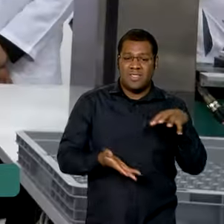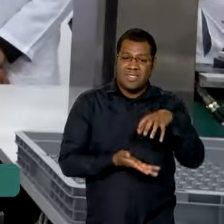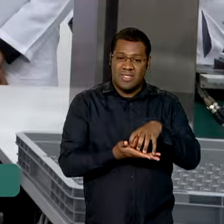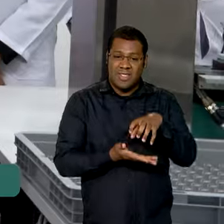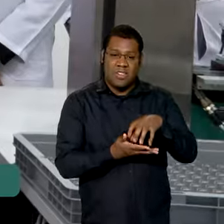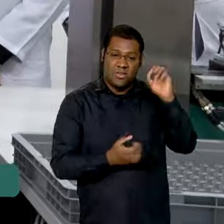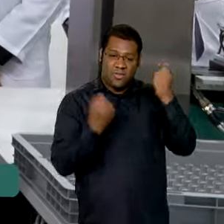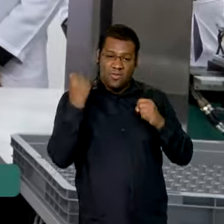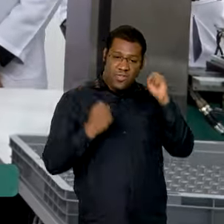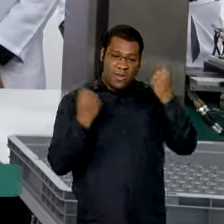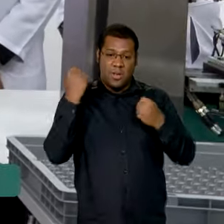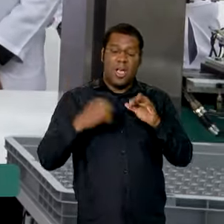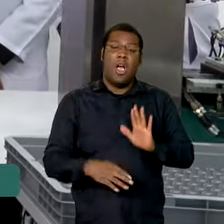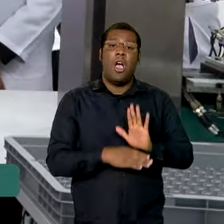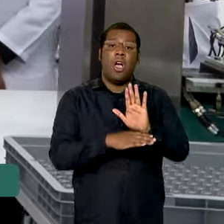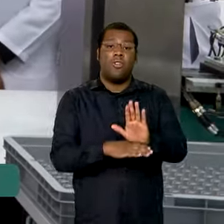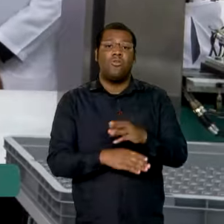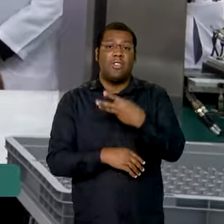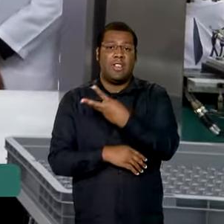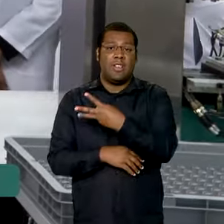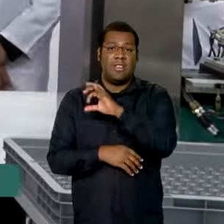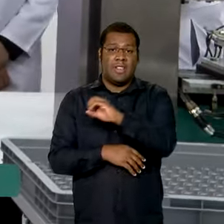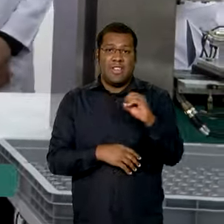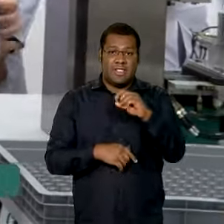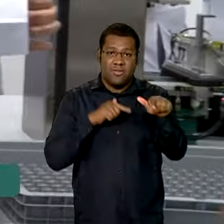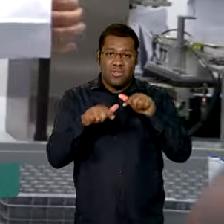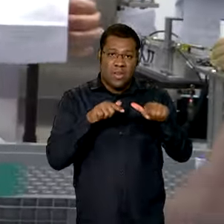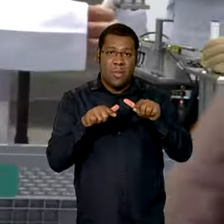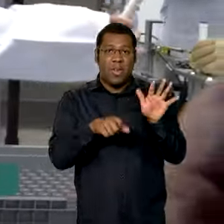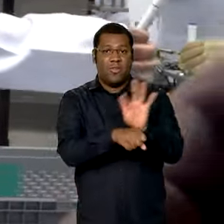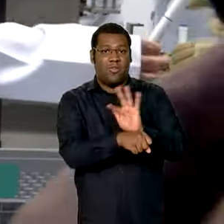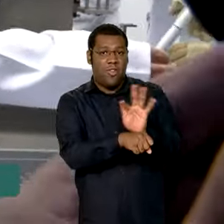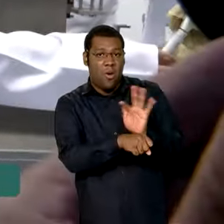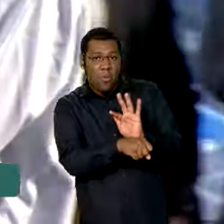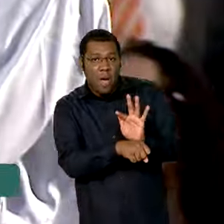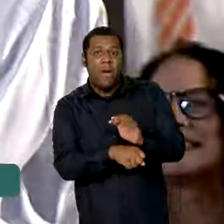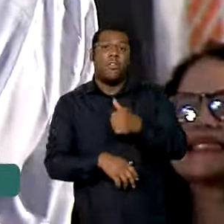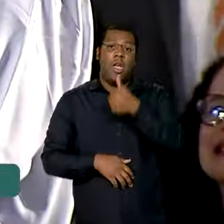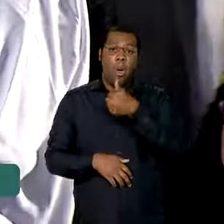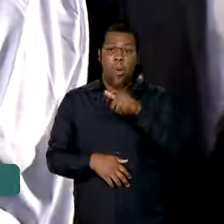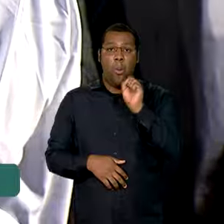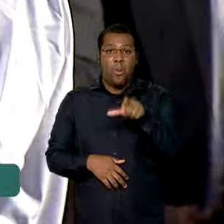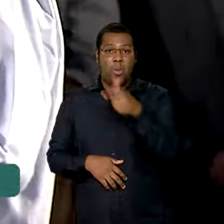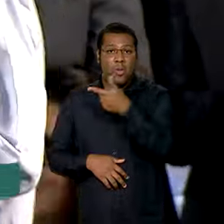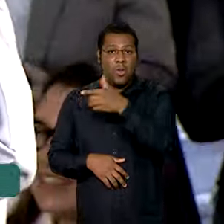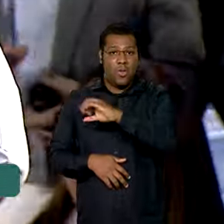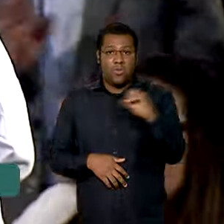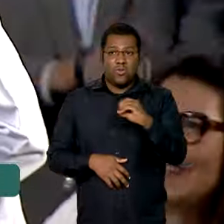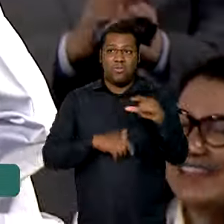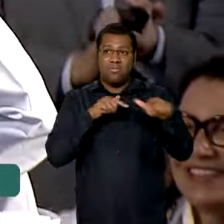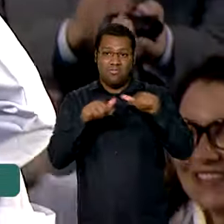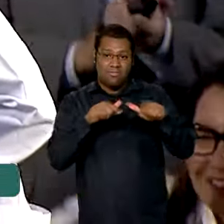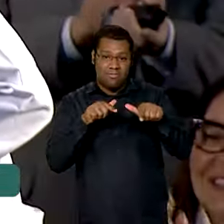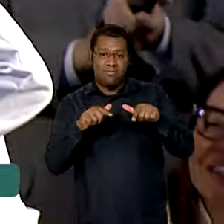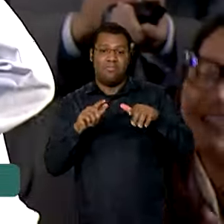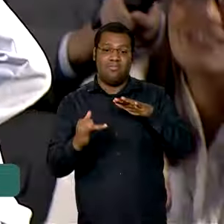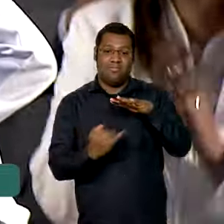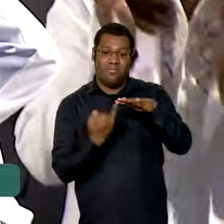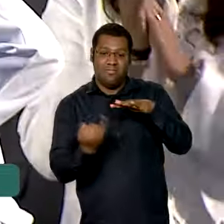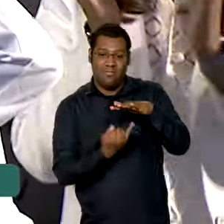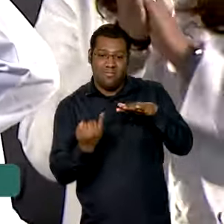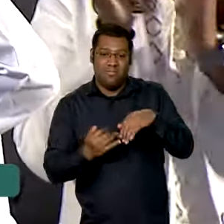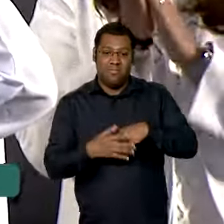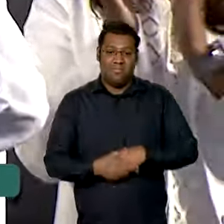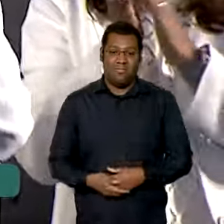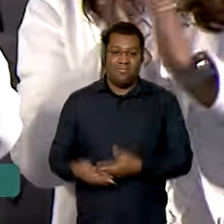300 empregos diretos e 1.200 indiretos. Lula recebeu de uma funcionária o